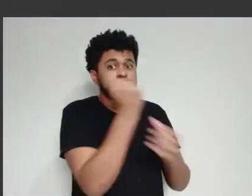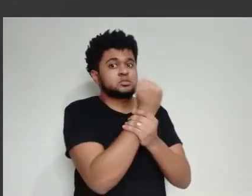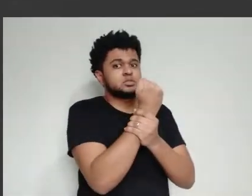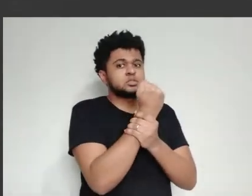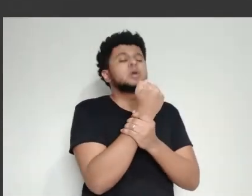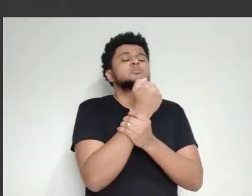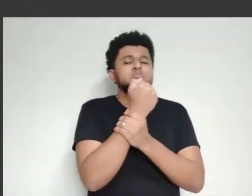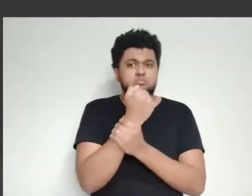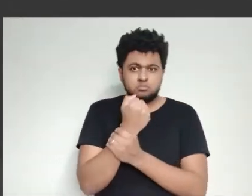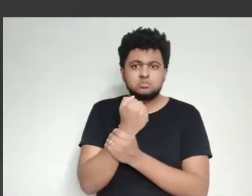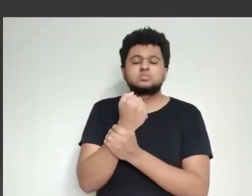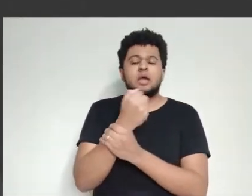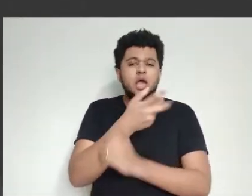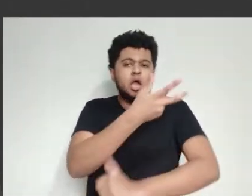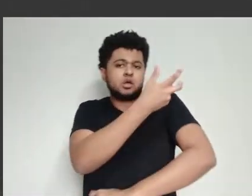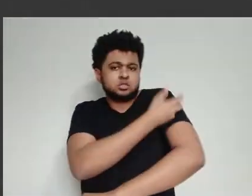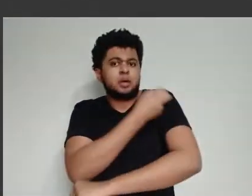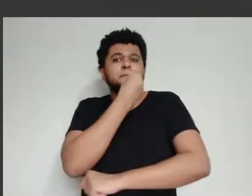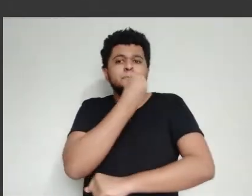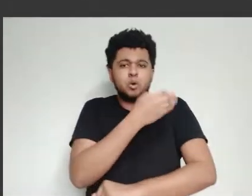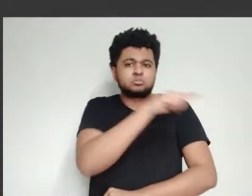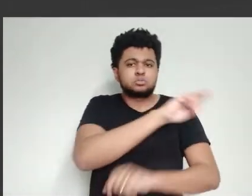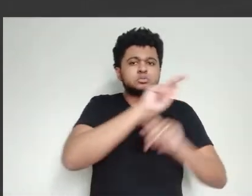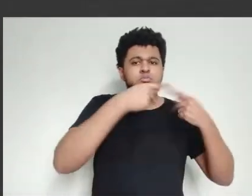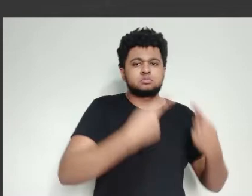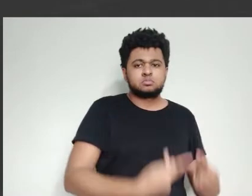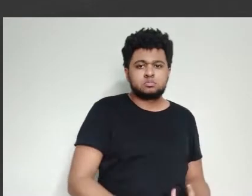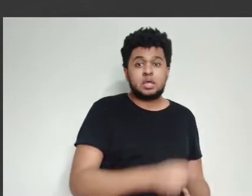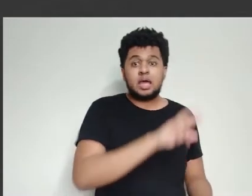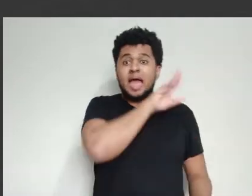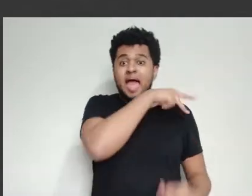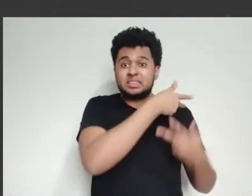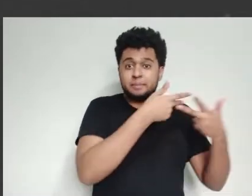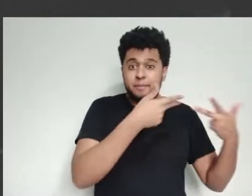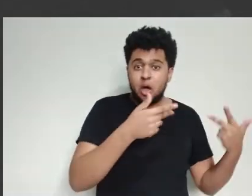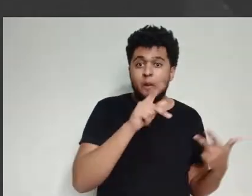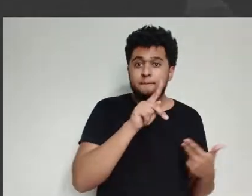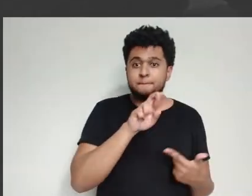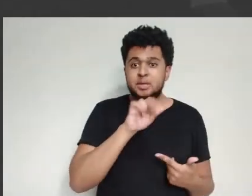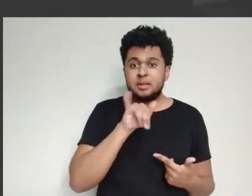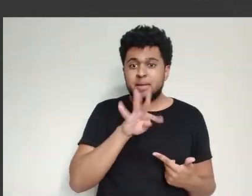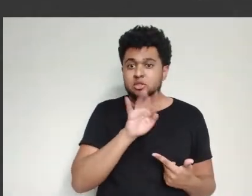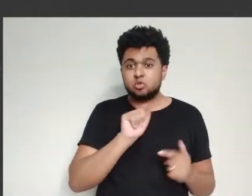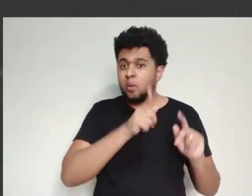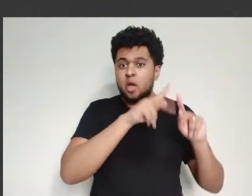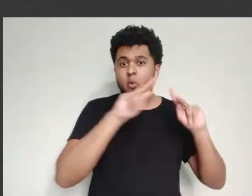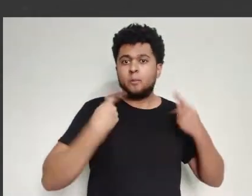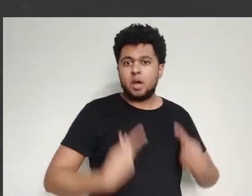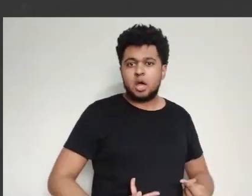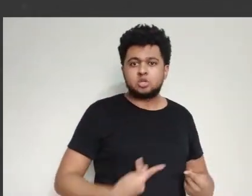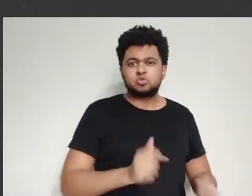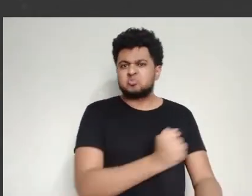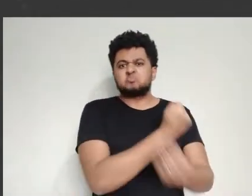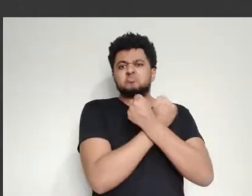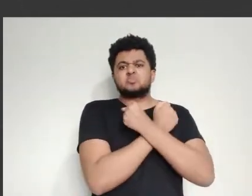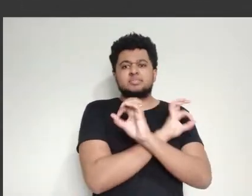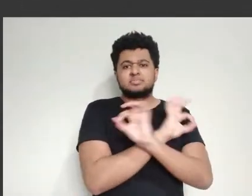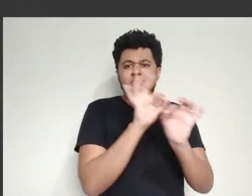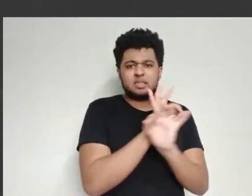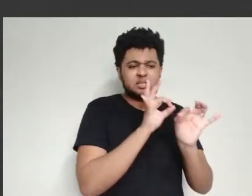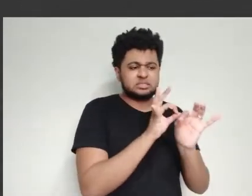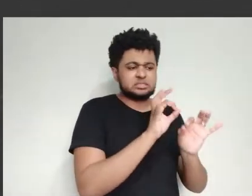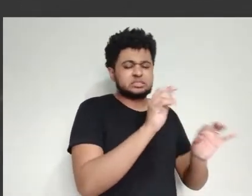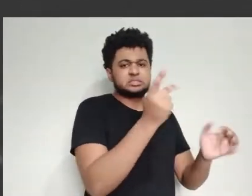Quanto que a vacina vai proteger? Os animais vacinados vão morrer? Eles vão ficar doentes? Eles não vão morrer? Como que vai ser? Eu tenho que ter um grupo